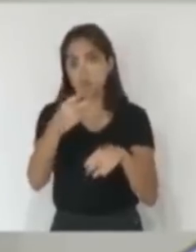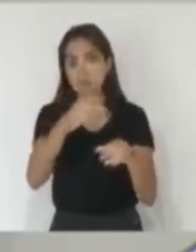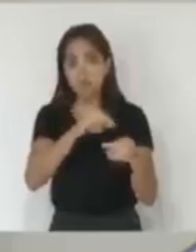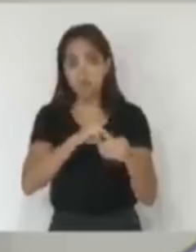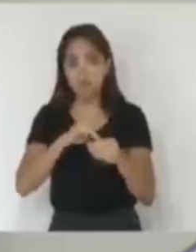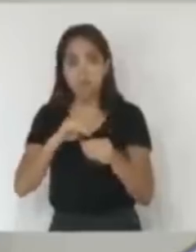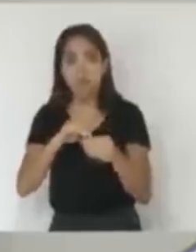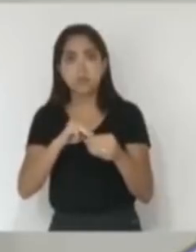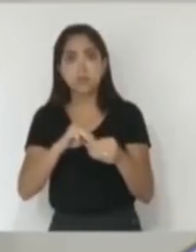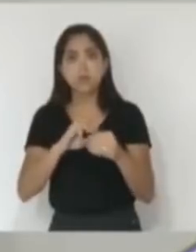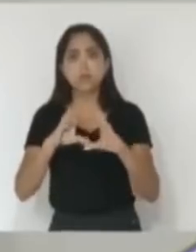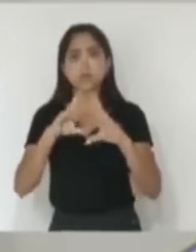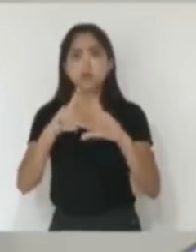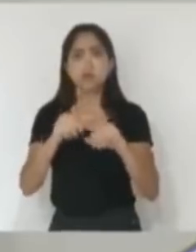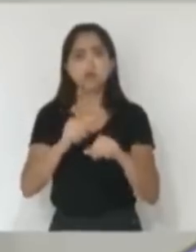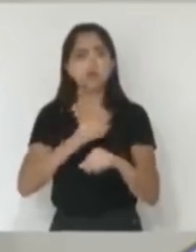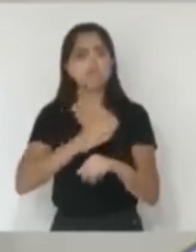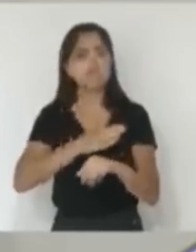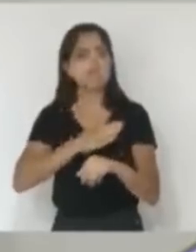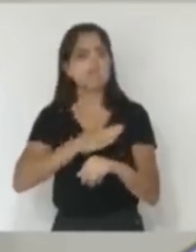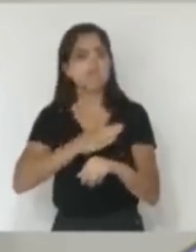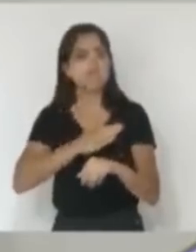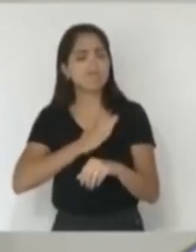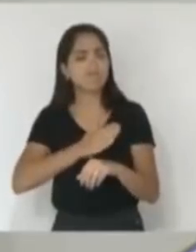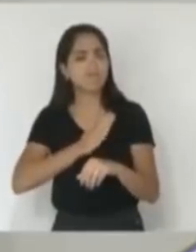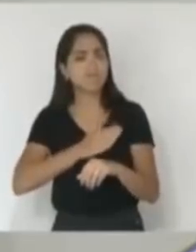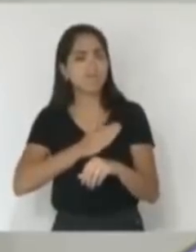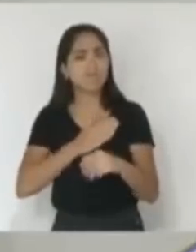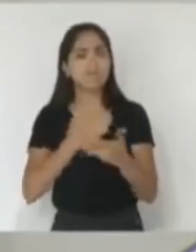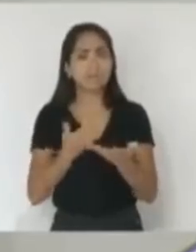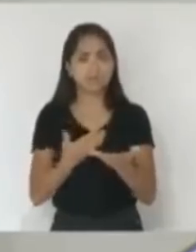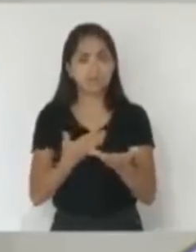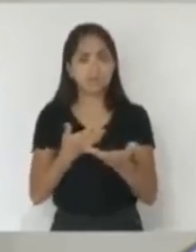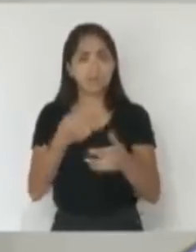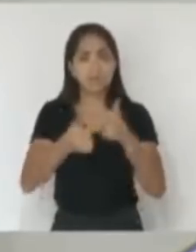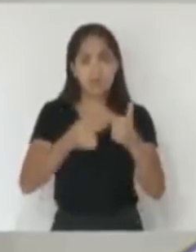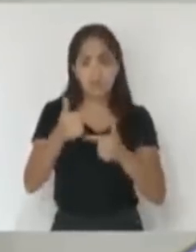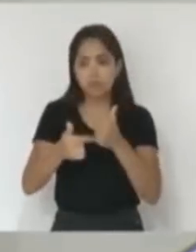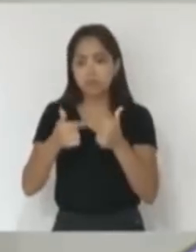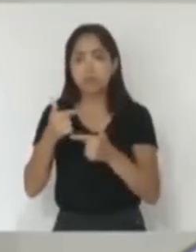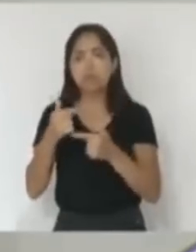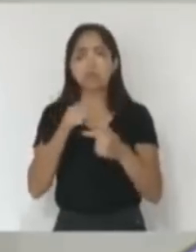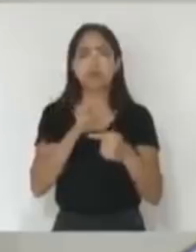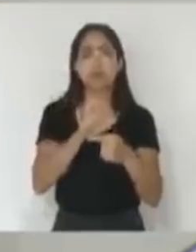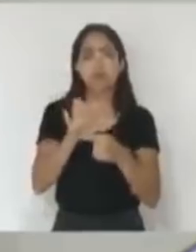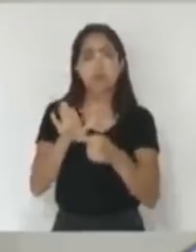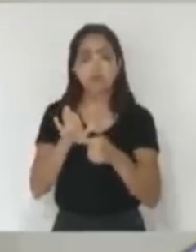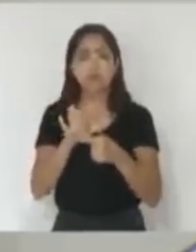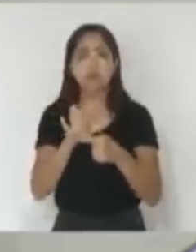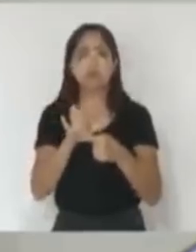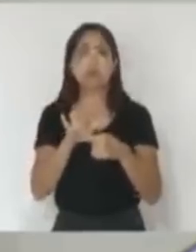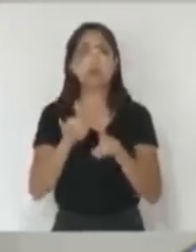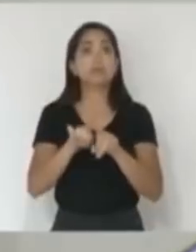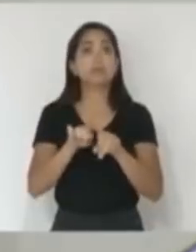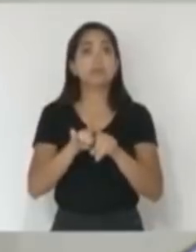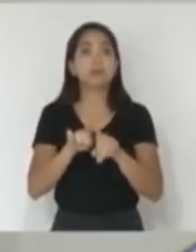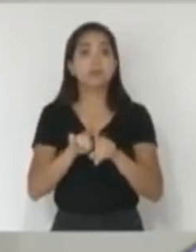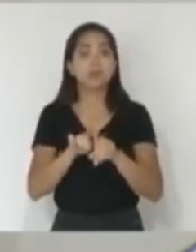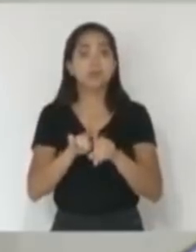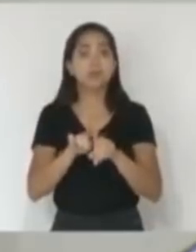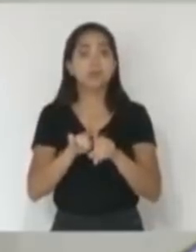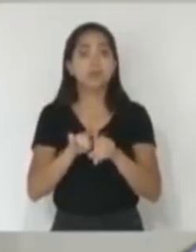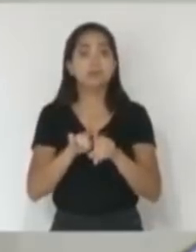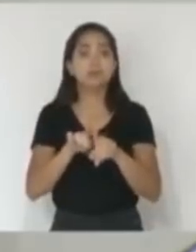levarei no meu coração, tentando distribuir a minha atividade entre eles. E também, não menos importante,